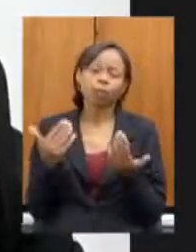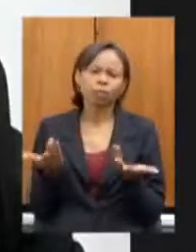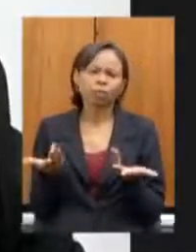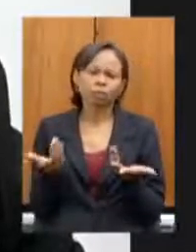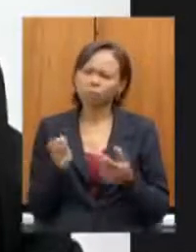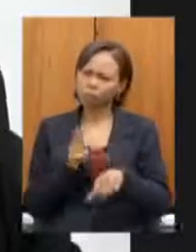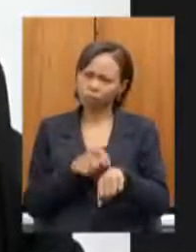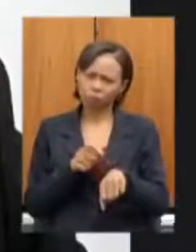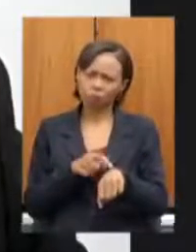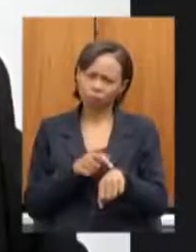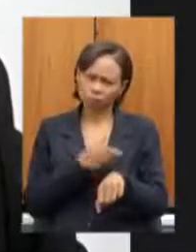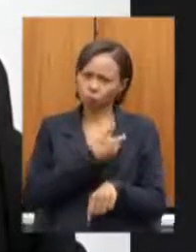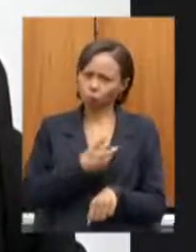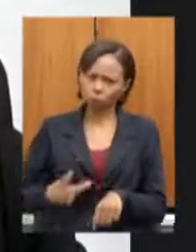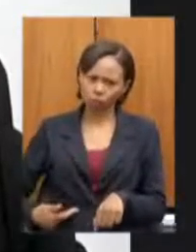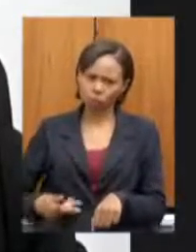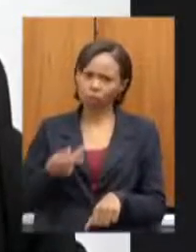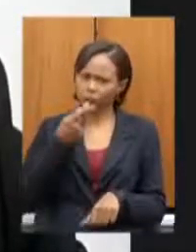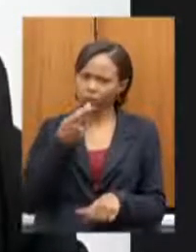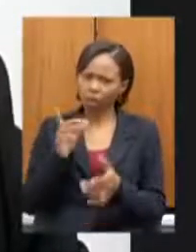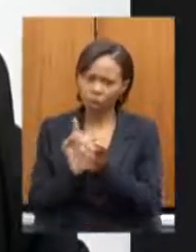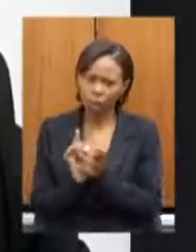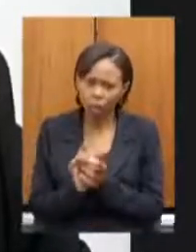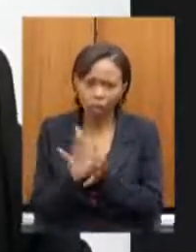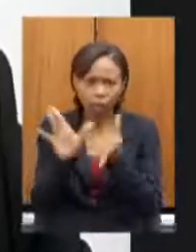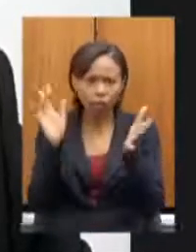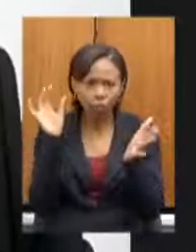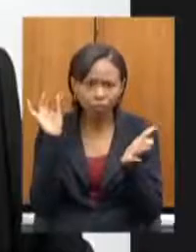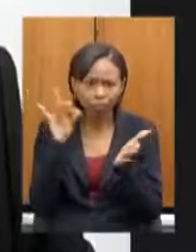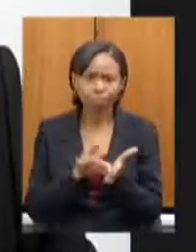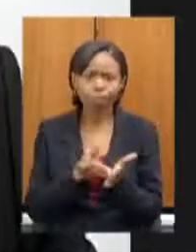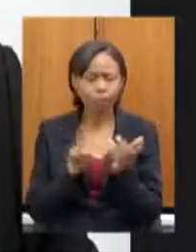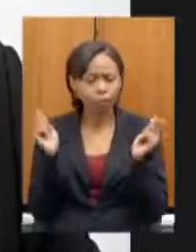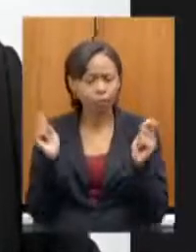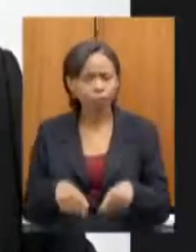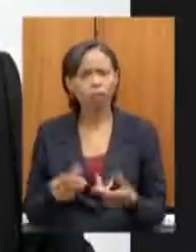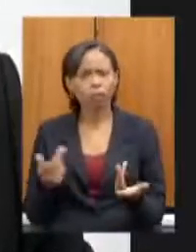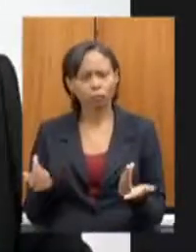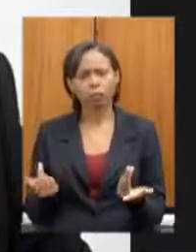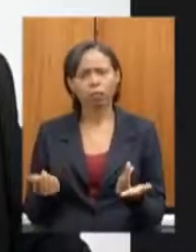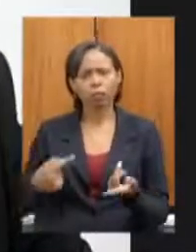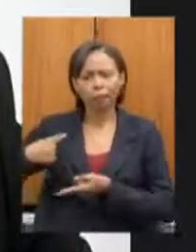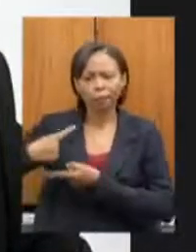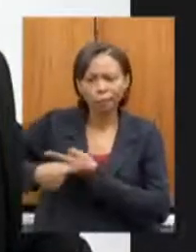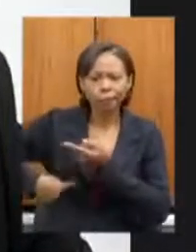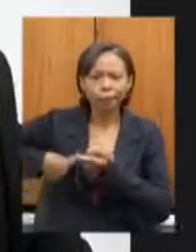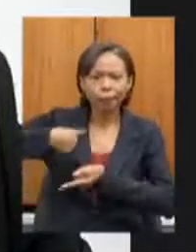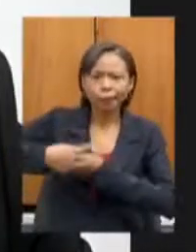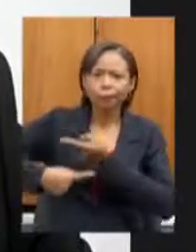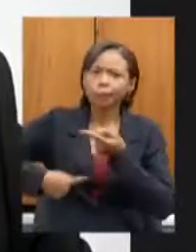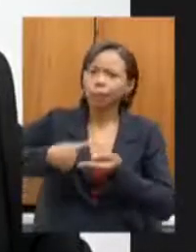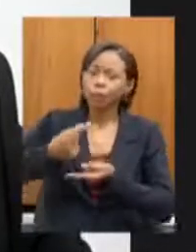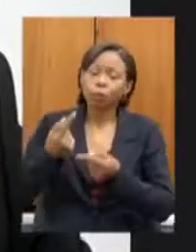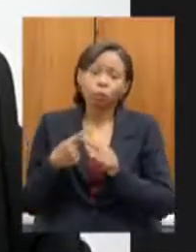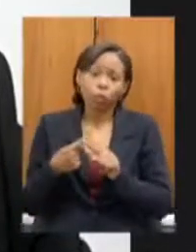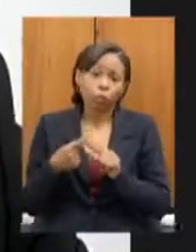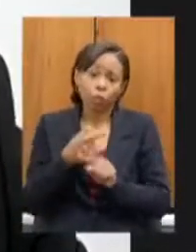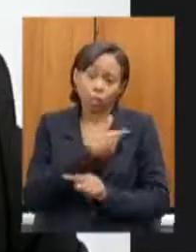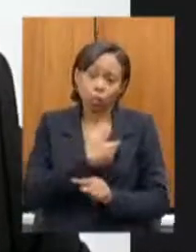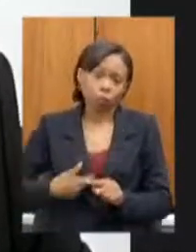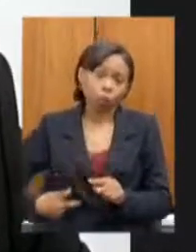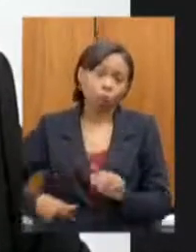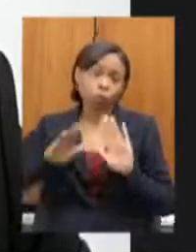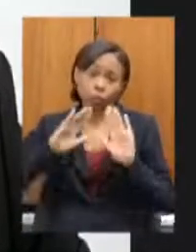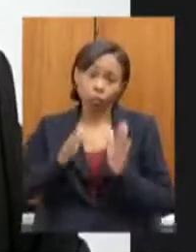dar um sinal verde da efetivação desse ciclo virtuoso quando o estado já